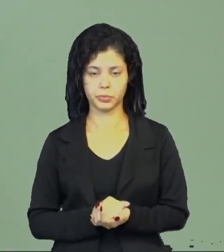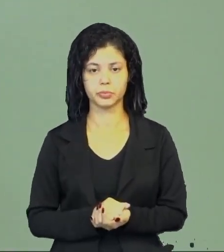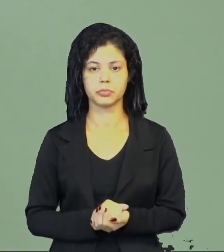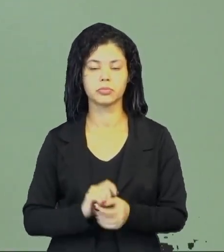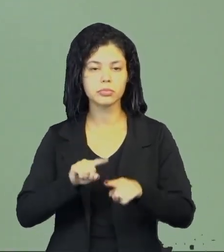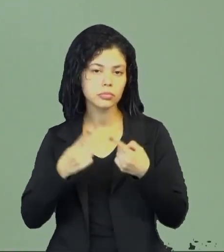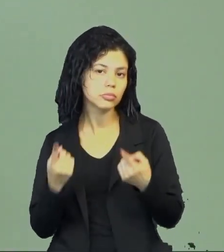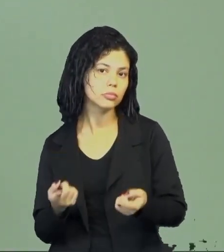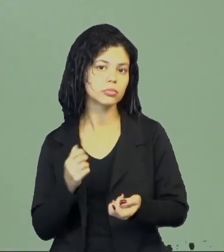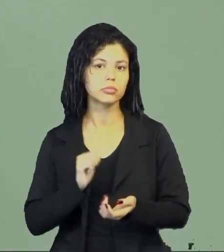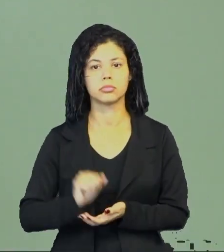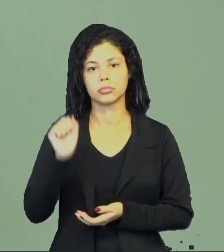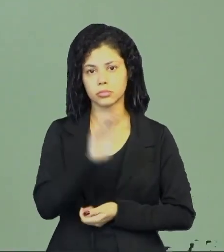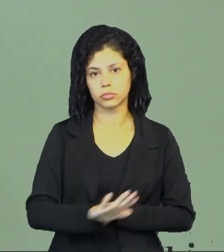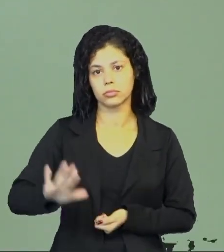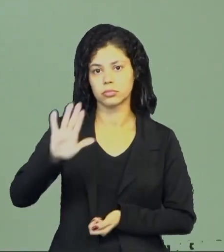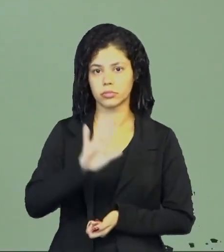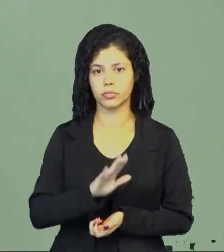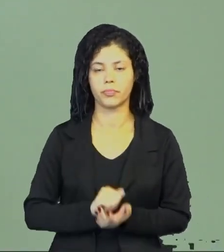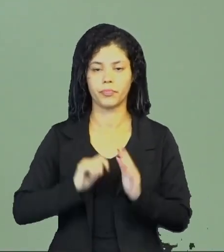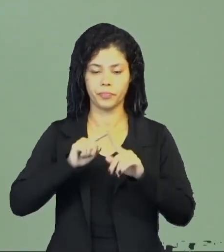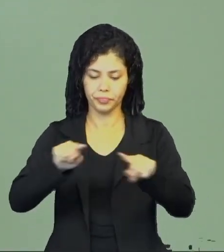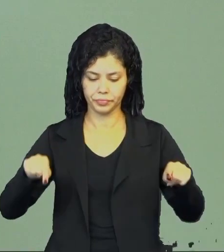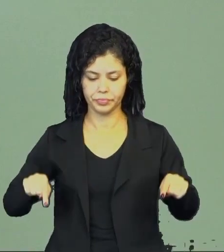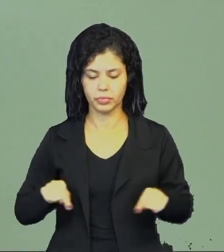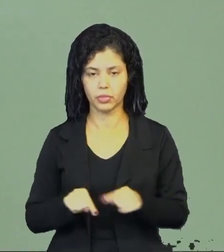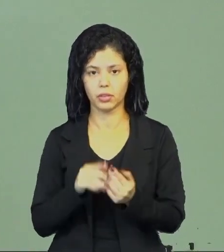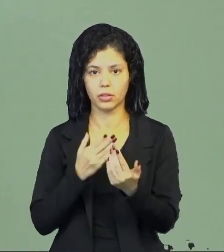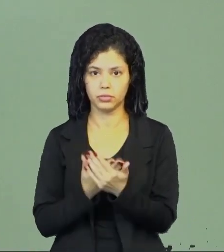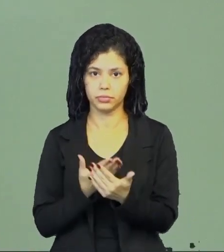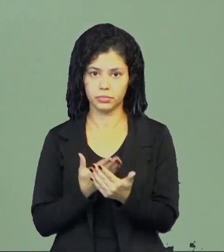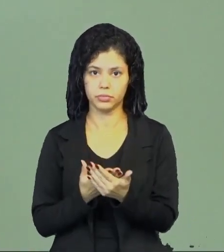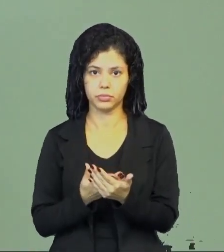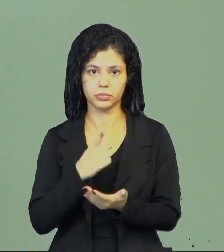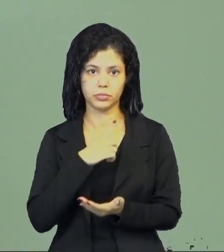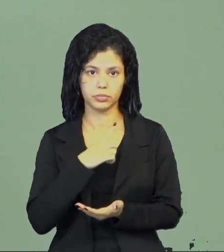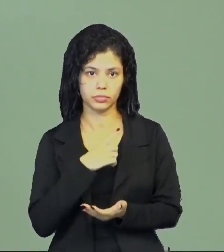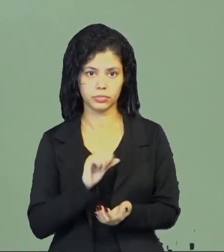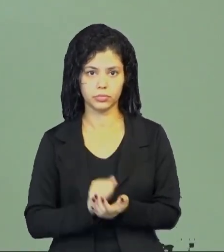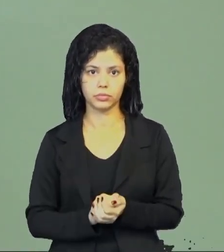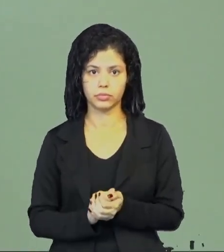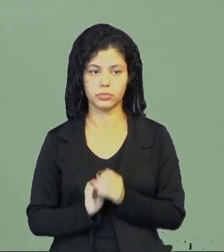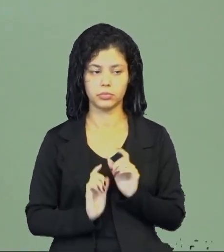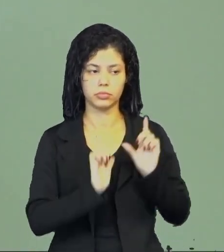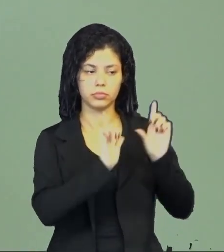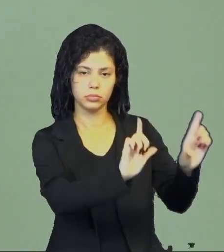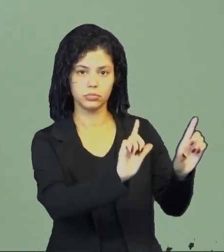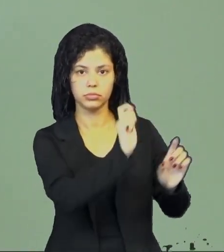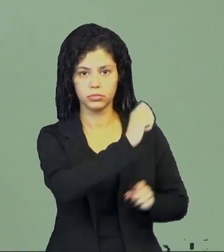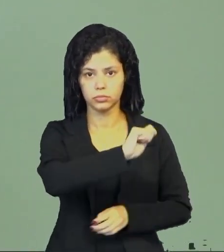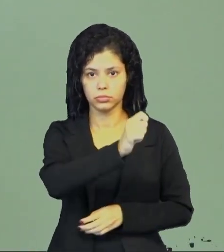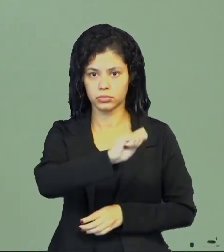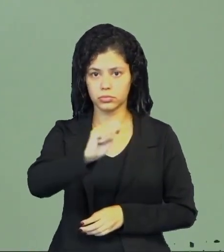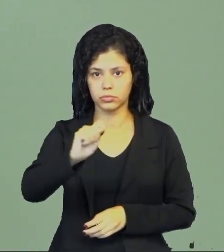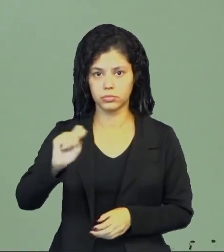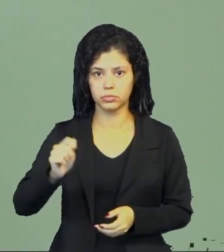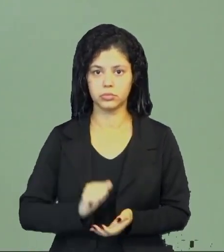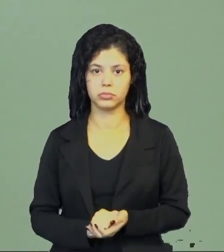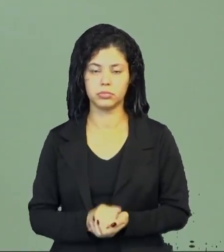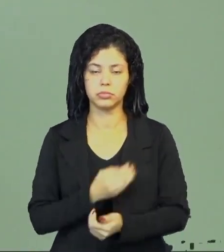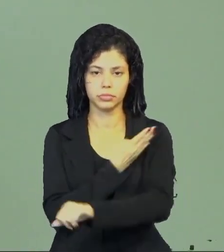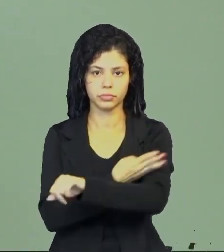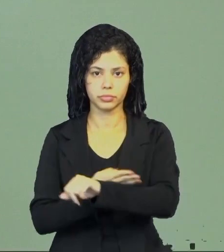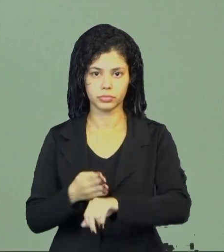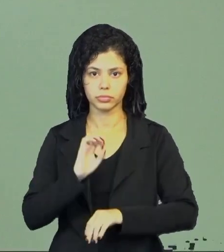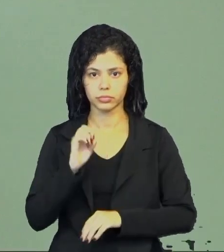Mas, no geral, uma sala de aula, ela contém ali o quadro escolar, né, que é o quadro